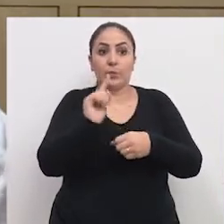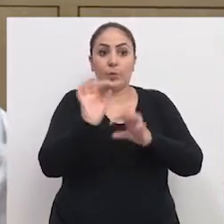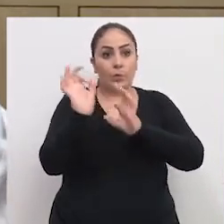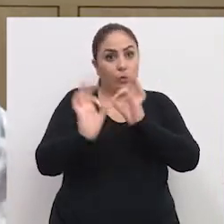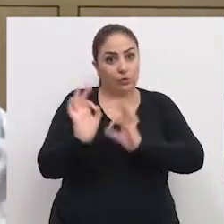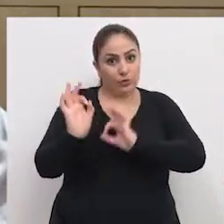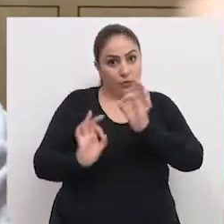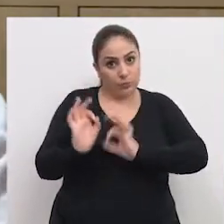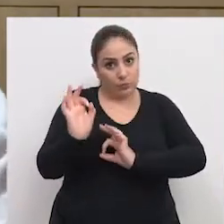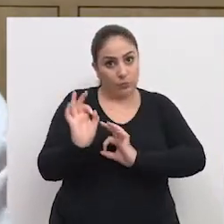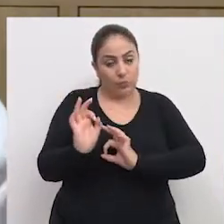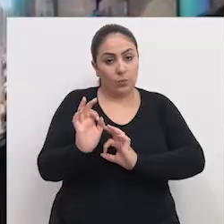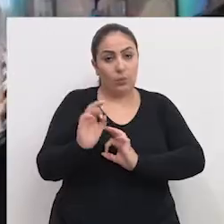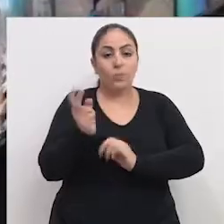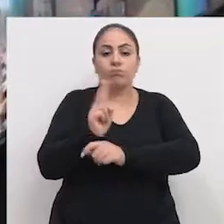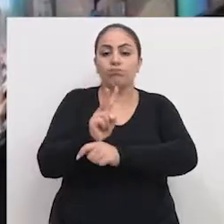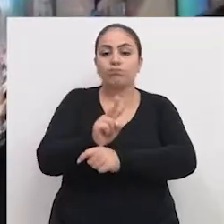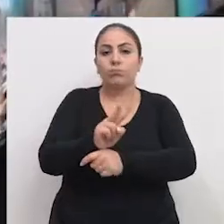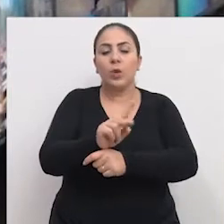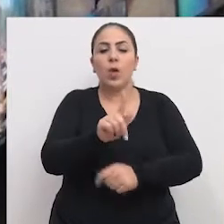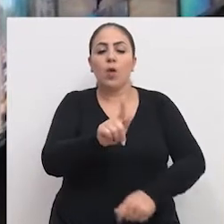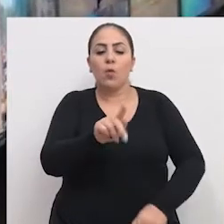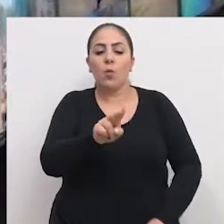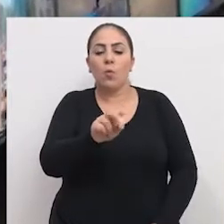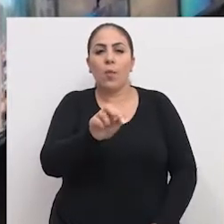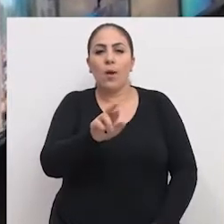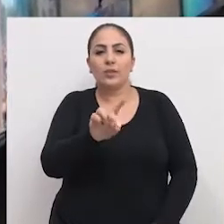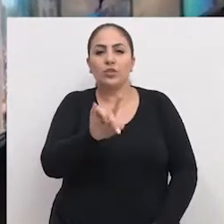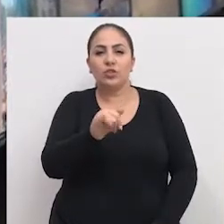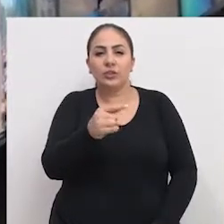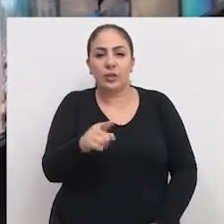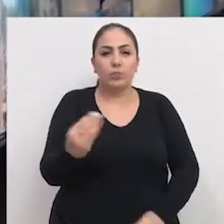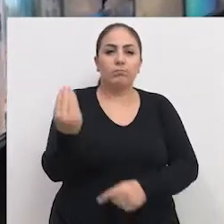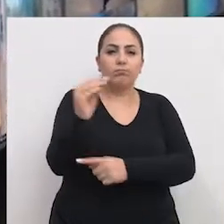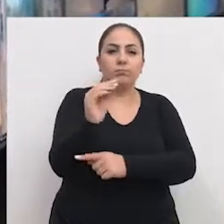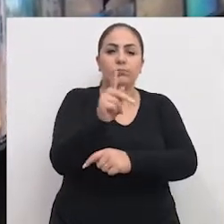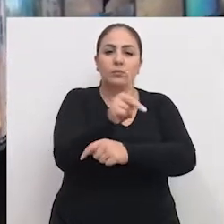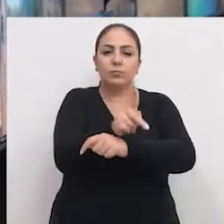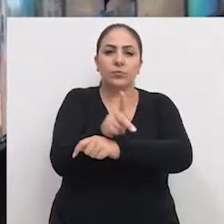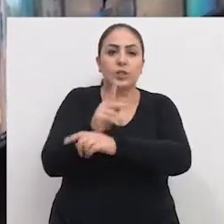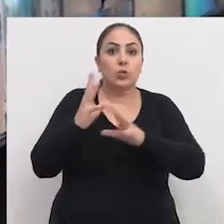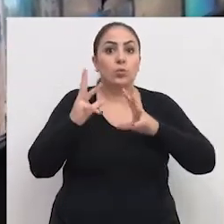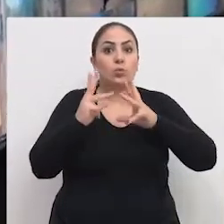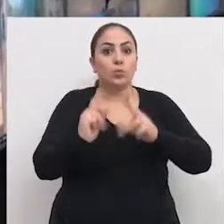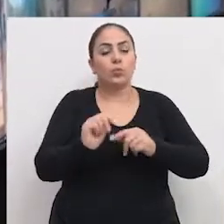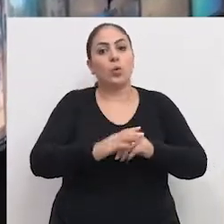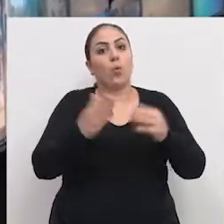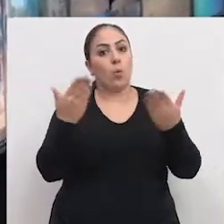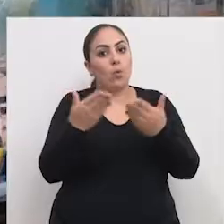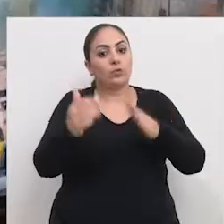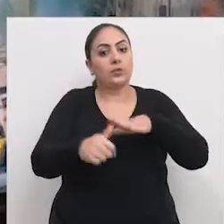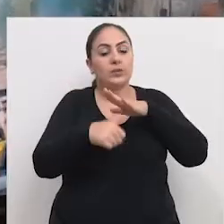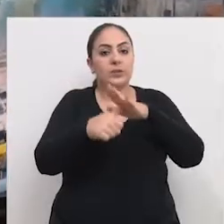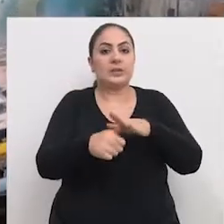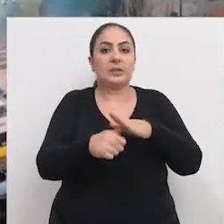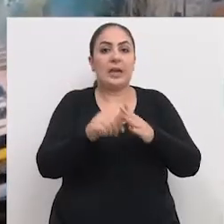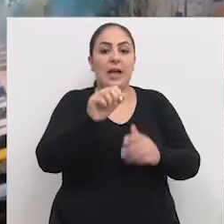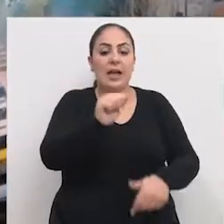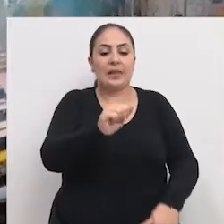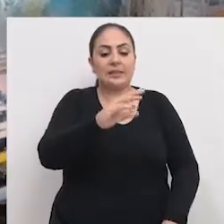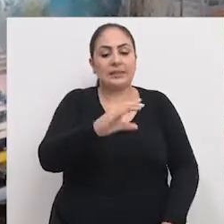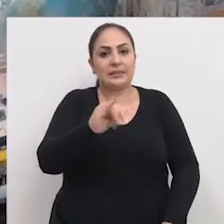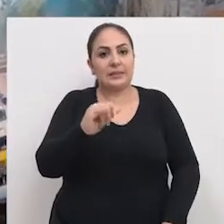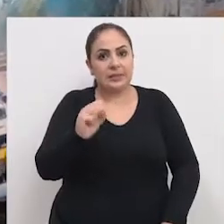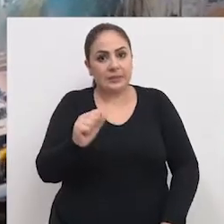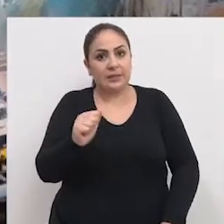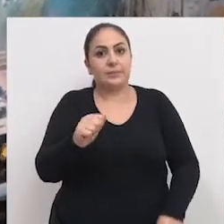Uma delas foi o projeto Guardião, ou seja, a implementação do vídeo monitoramento que hoje está sendo liderado pela